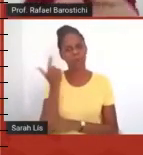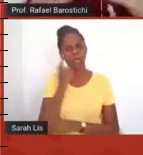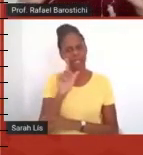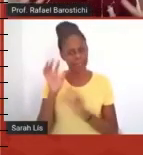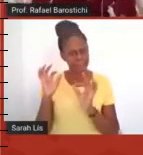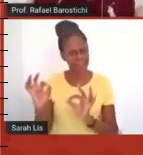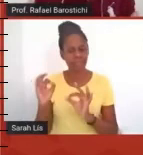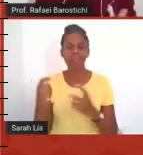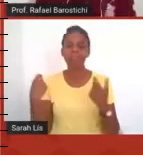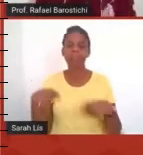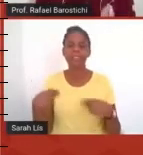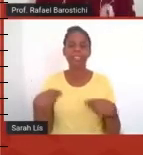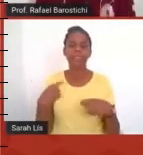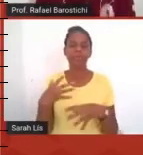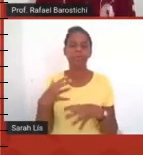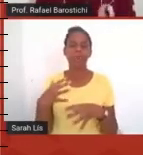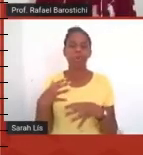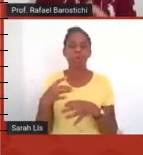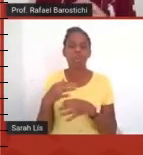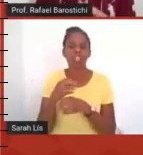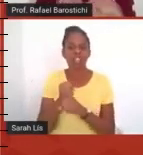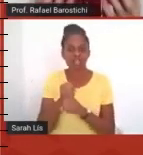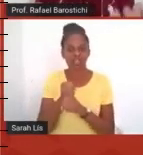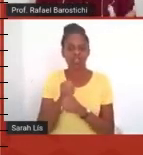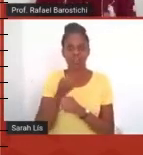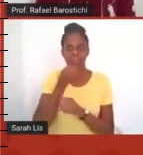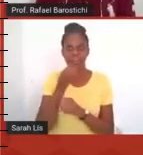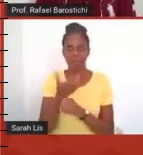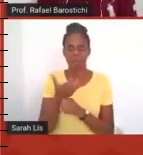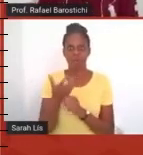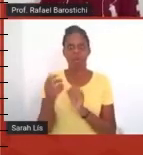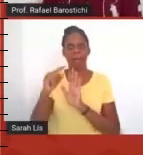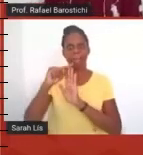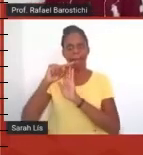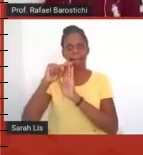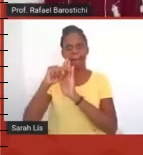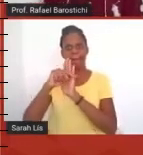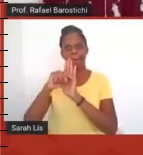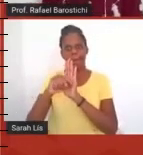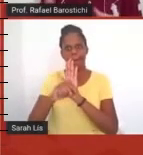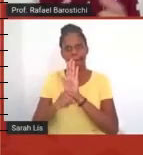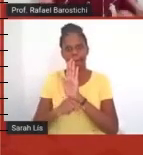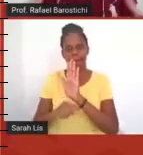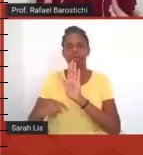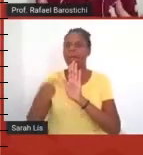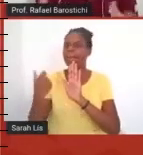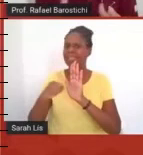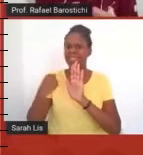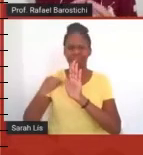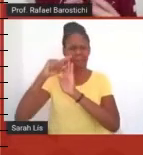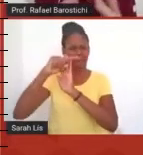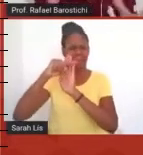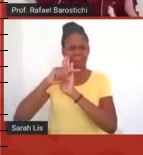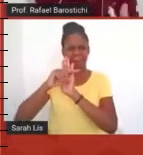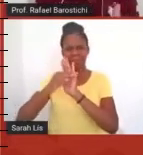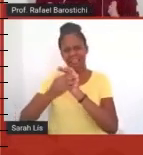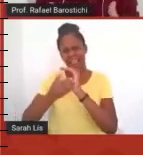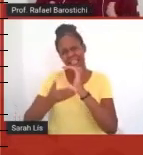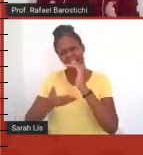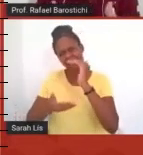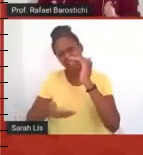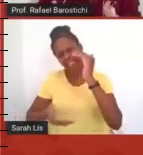gente precisava de uma quantidade grande de questões, a gente precisava de um banco de questões bastante robusto, porque senão a gente